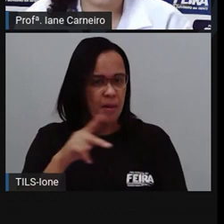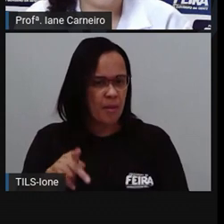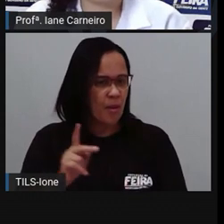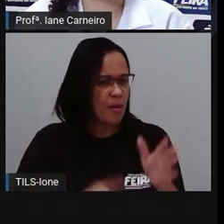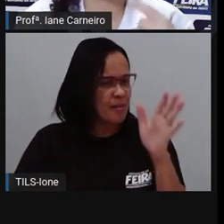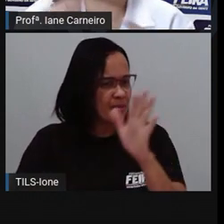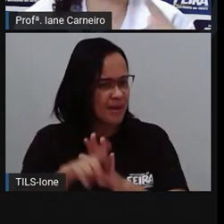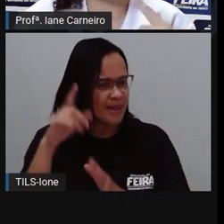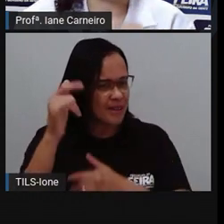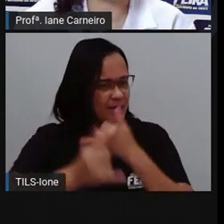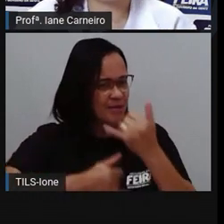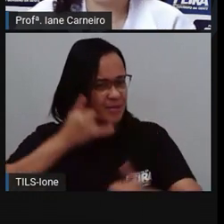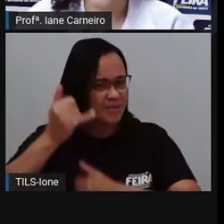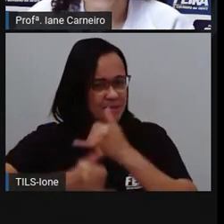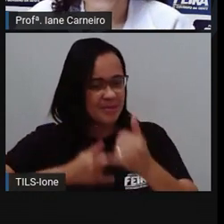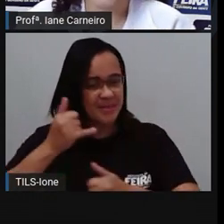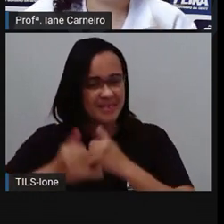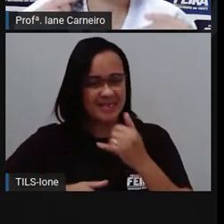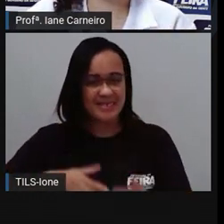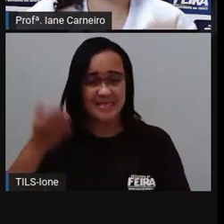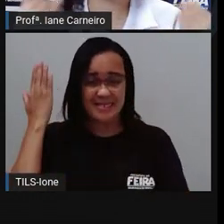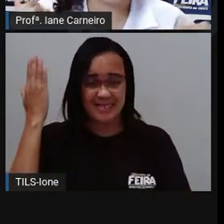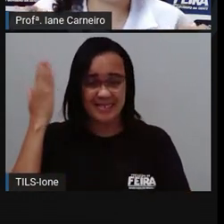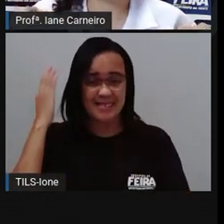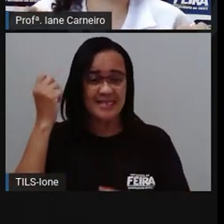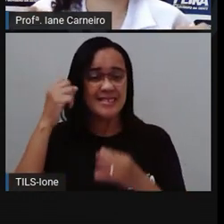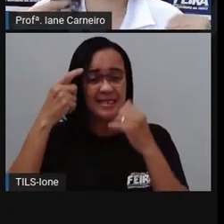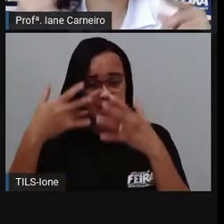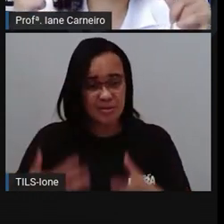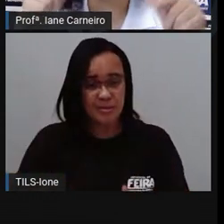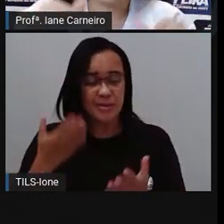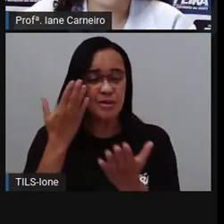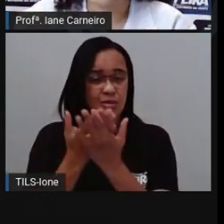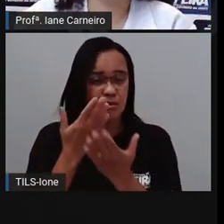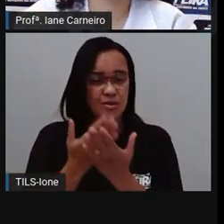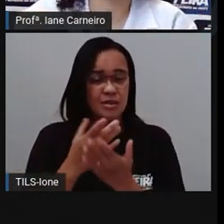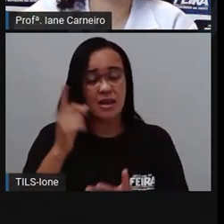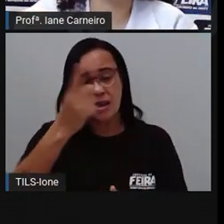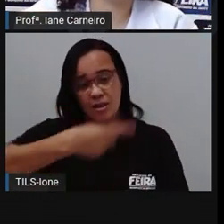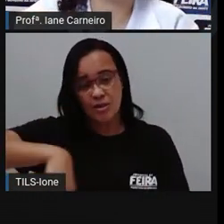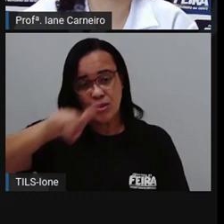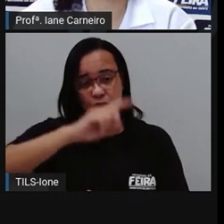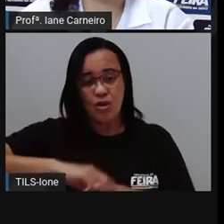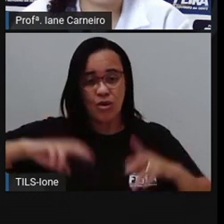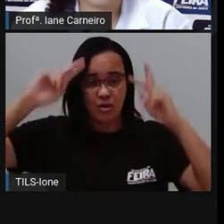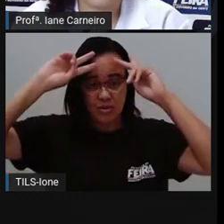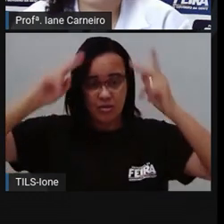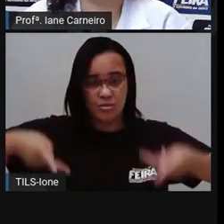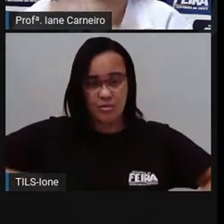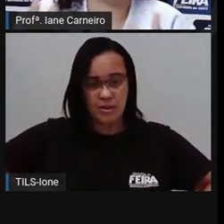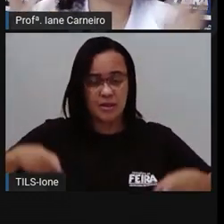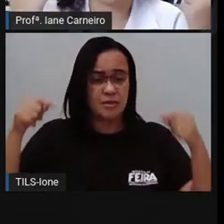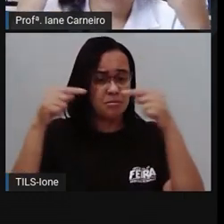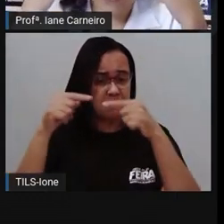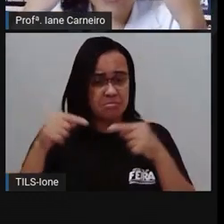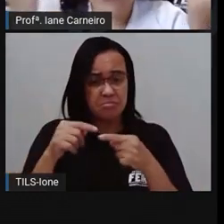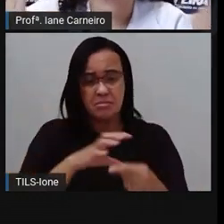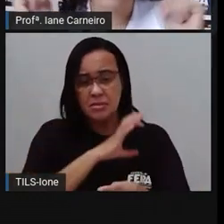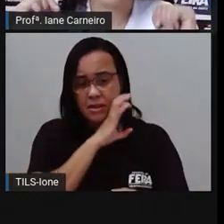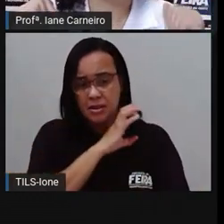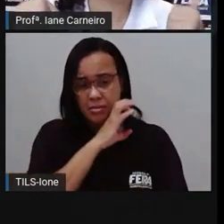porque, ó, a pró falou na aula anterior que nós, seres humanos, também somos animais, né? Animais